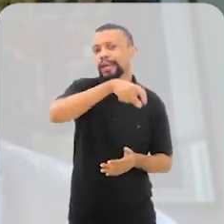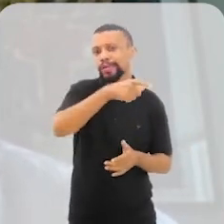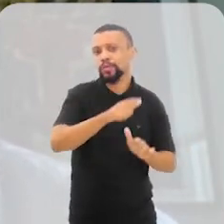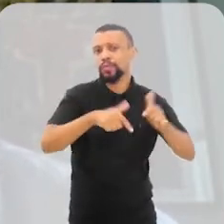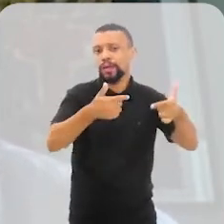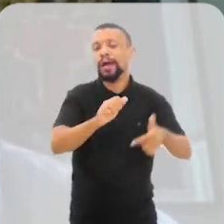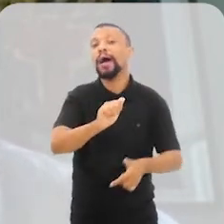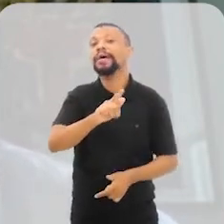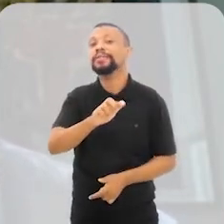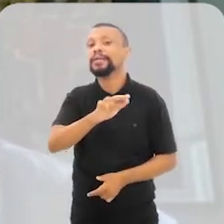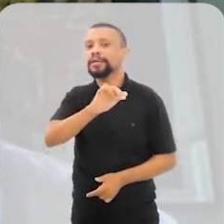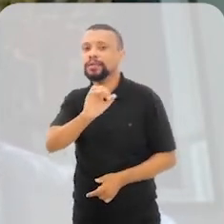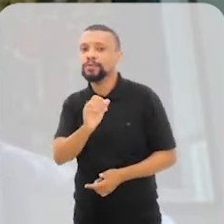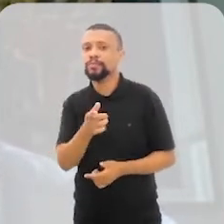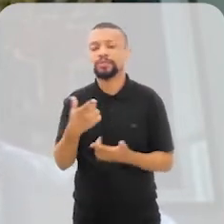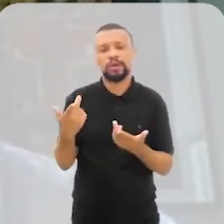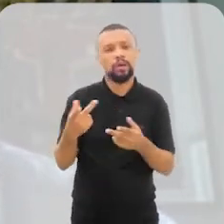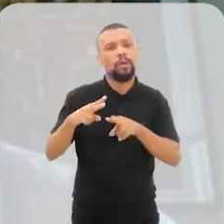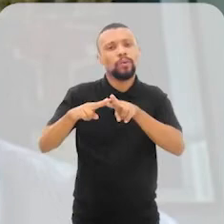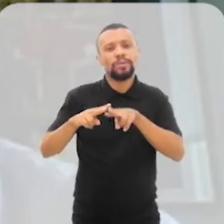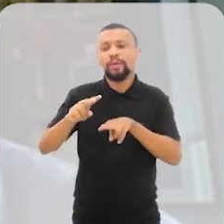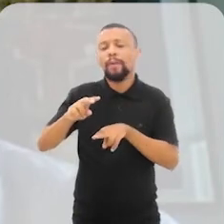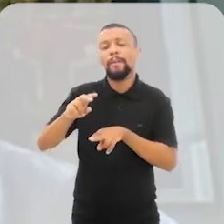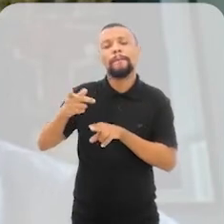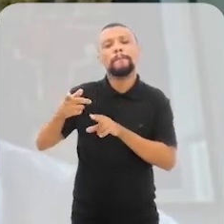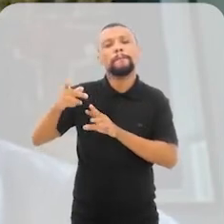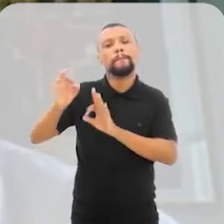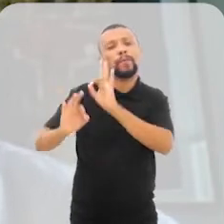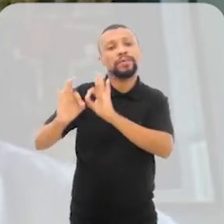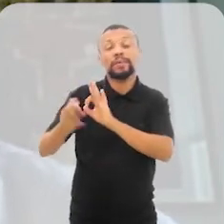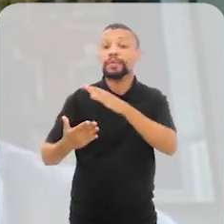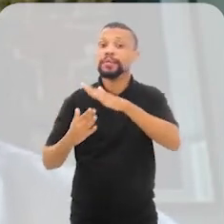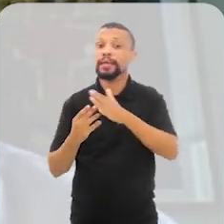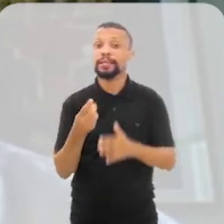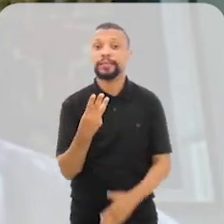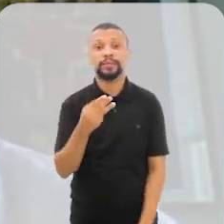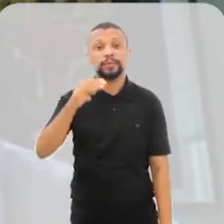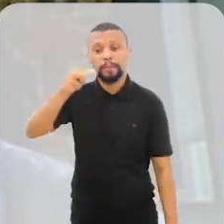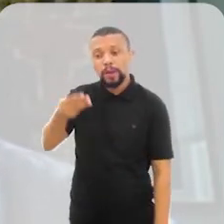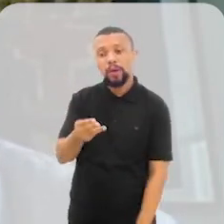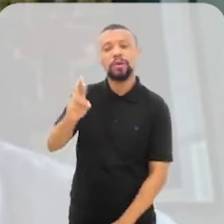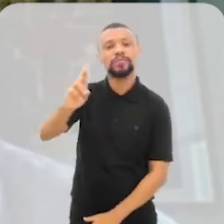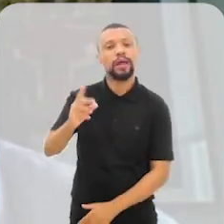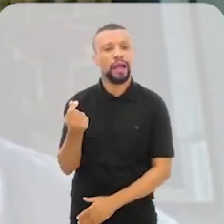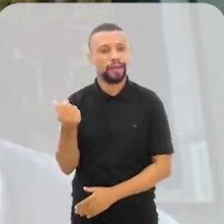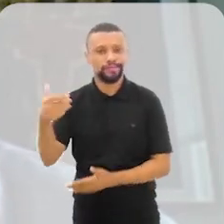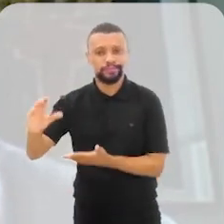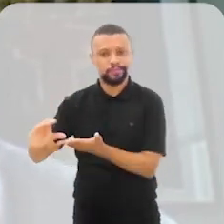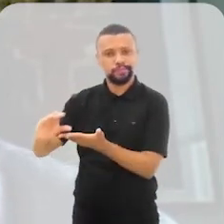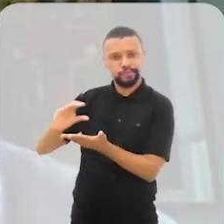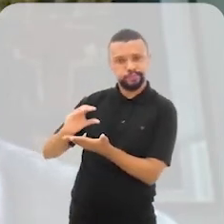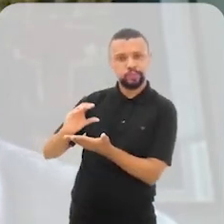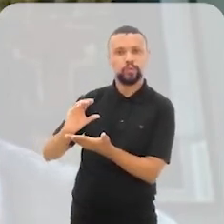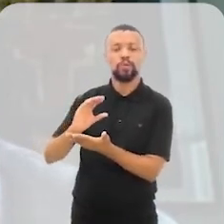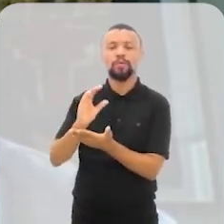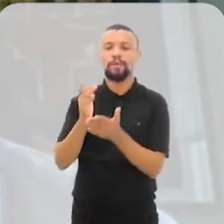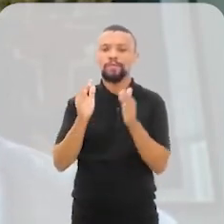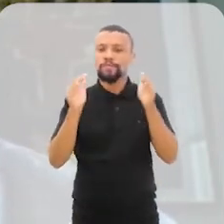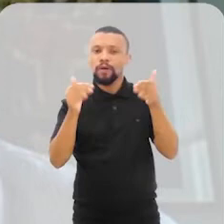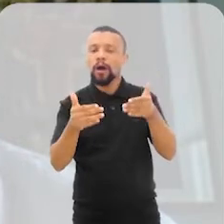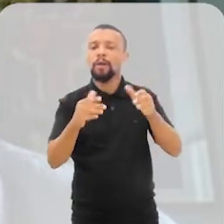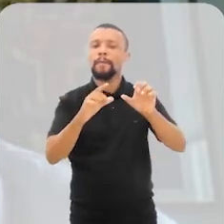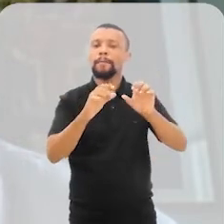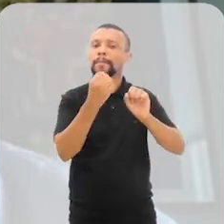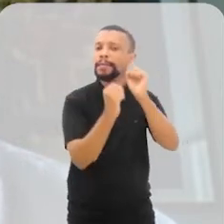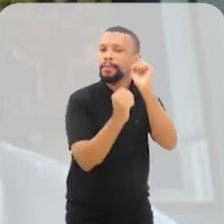Então, nesse caso, são projetos até 3 milhões de reais para